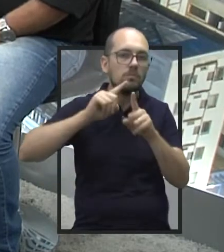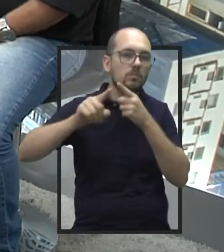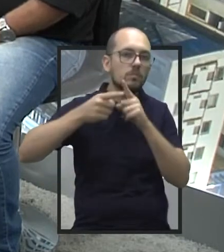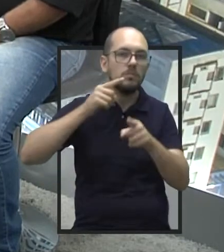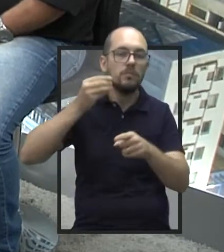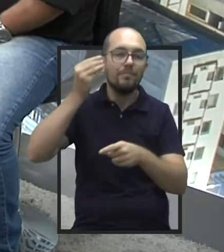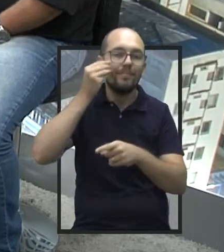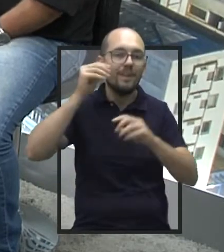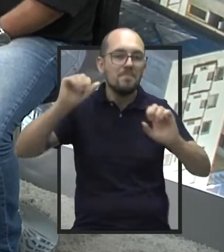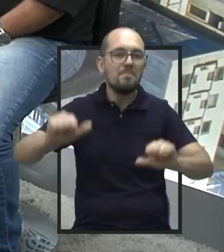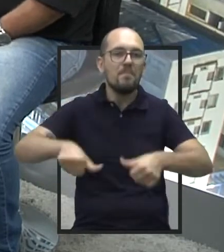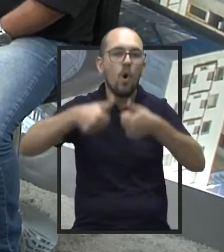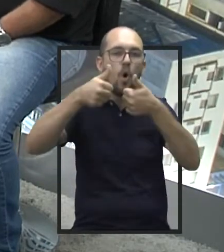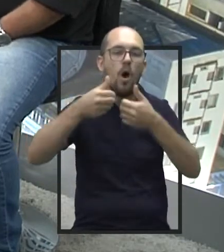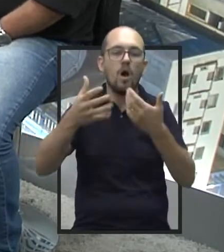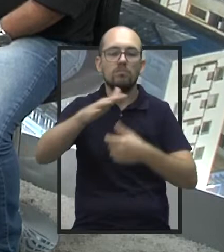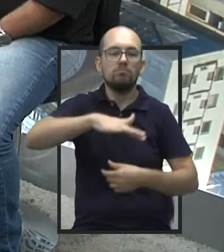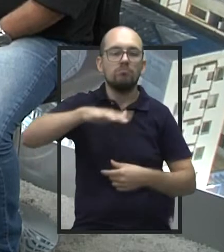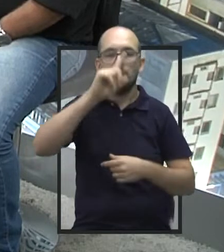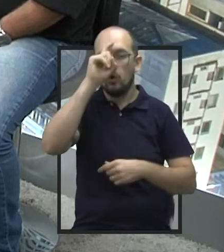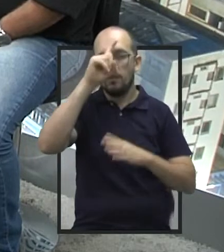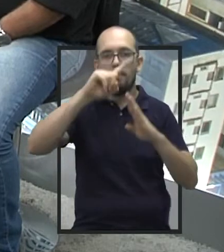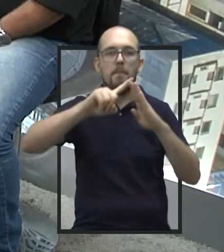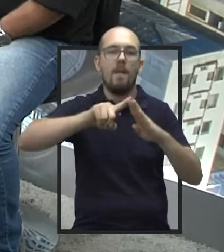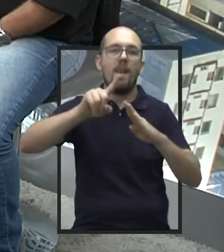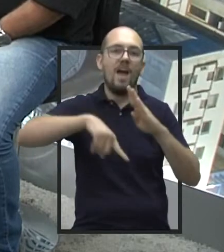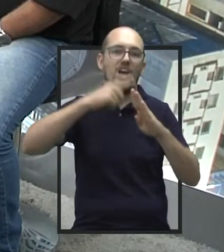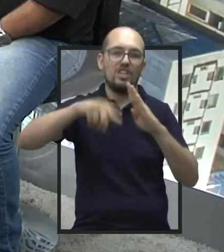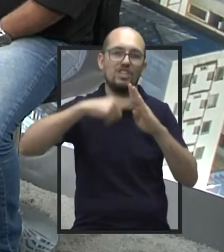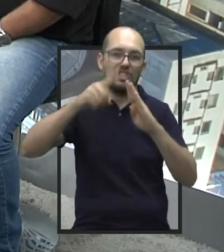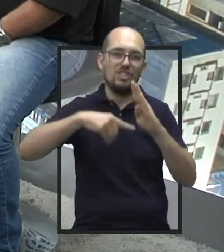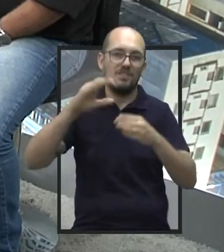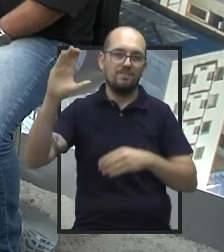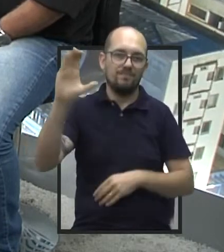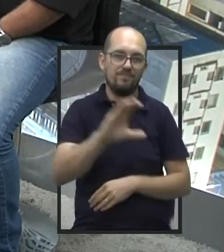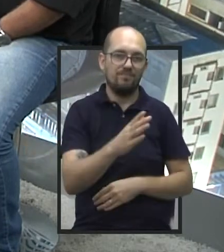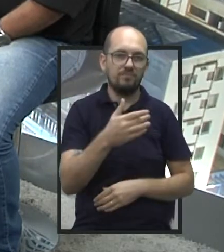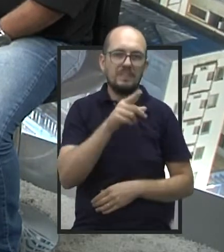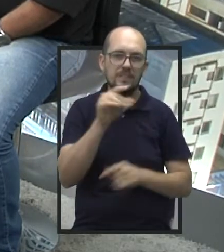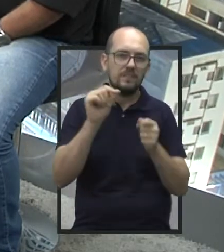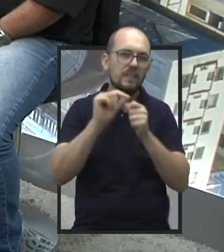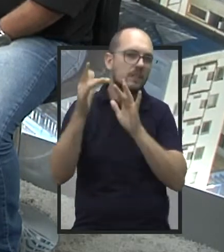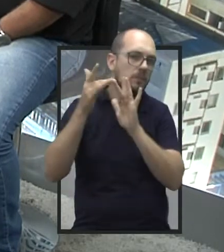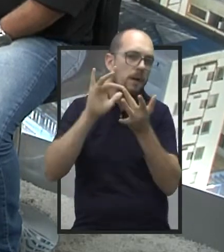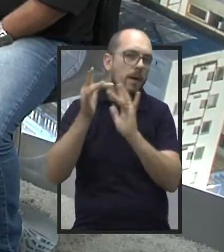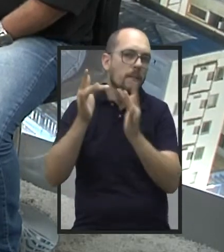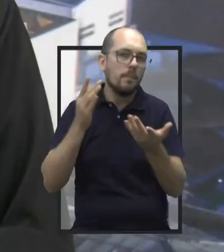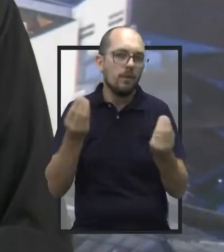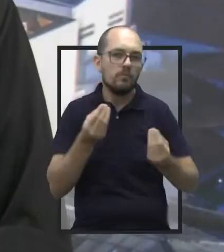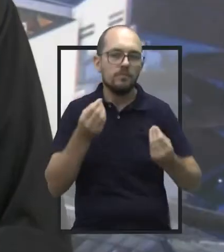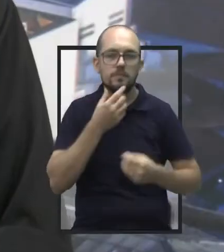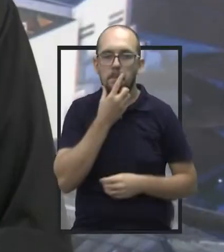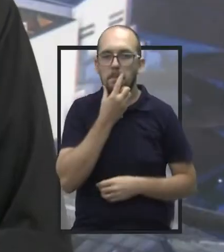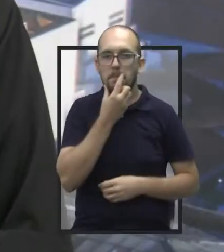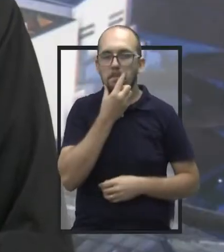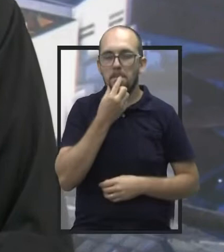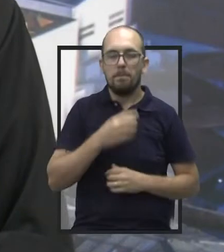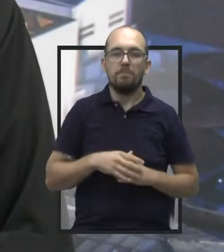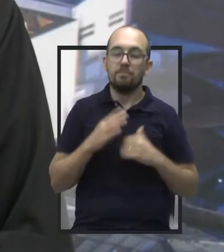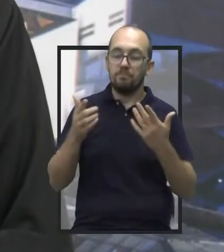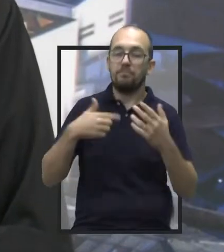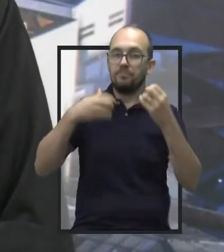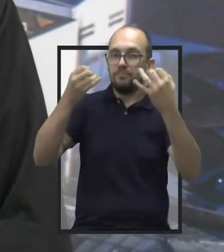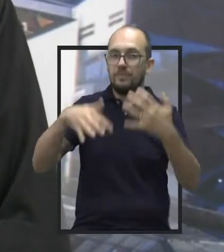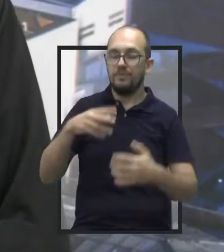situação, melhorar a situação que o Hospital Tereza Pellati vive. O senhor tem feito esse trabalho de interlocução também, não é? Olha, veja bem, Ângelo,